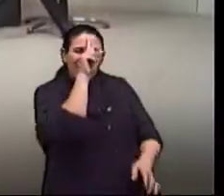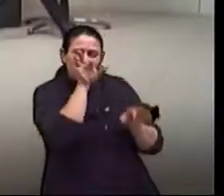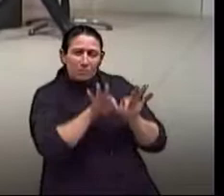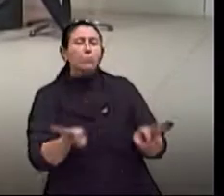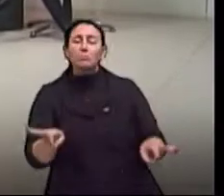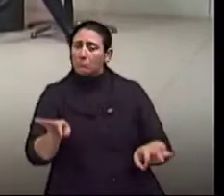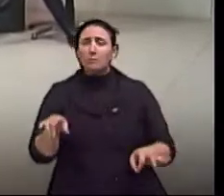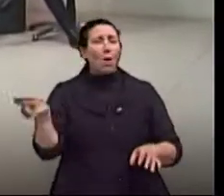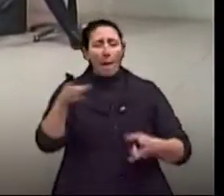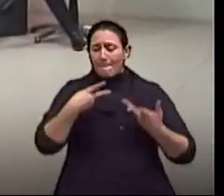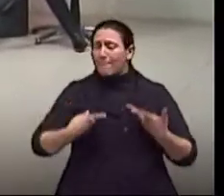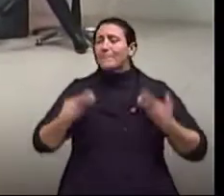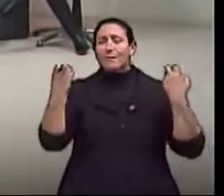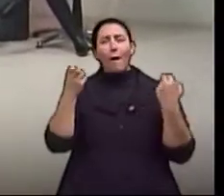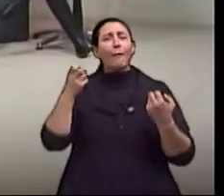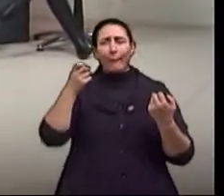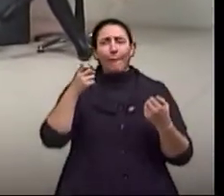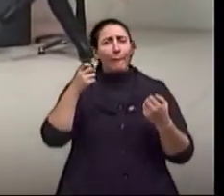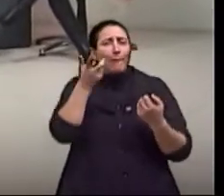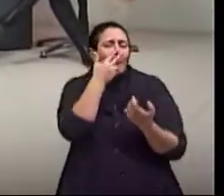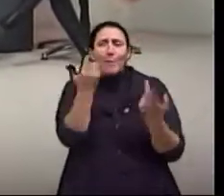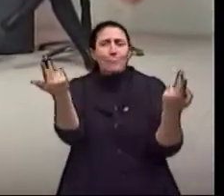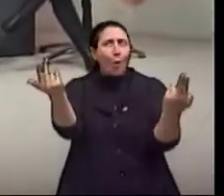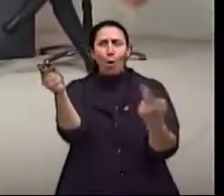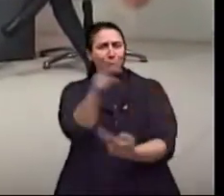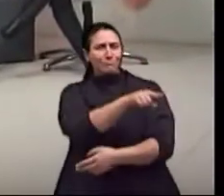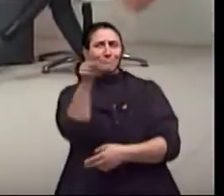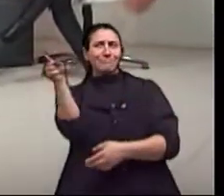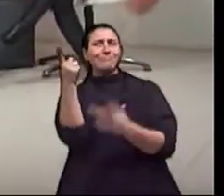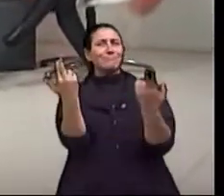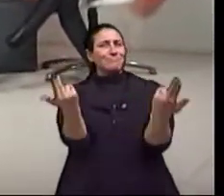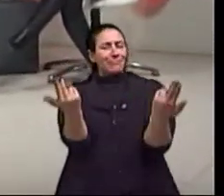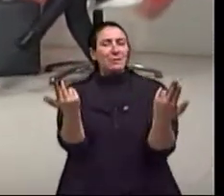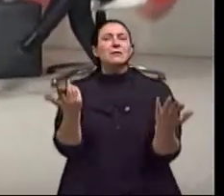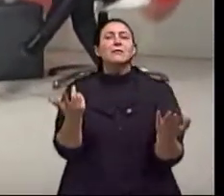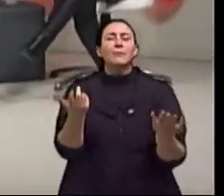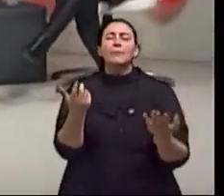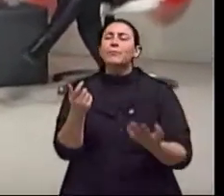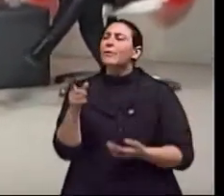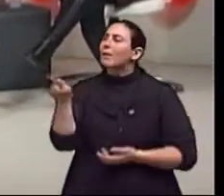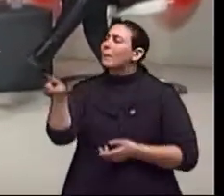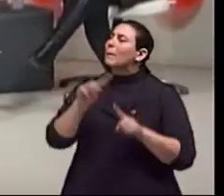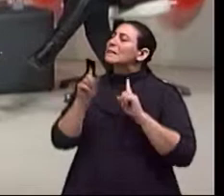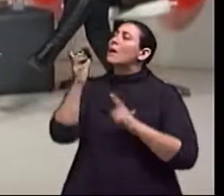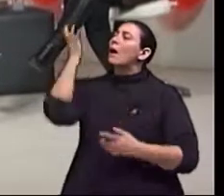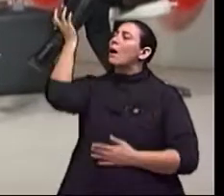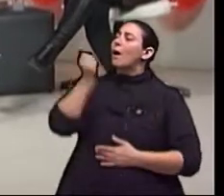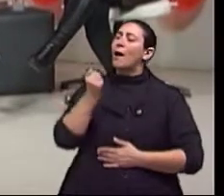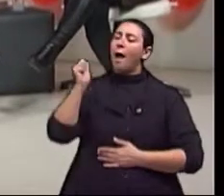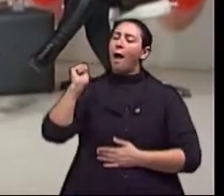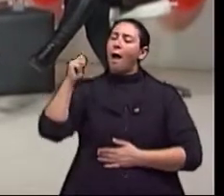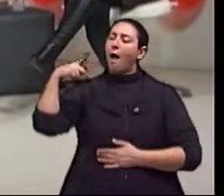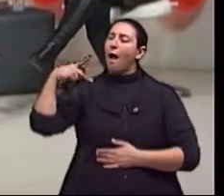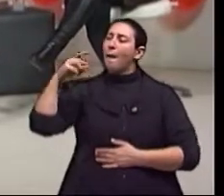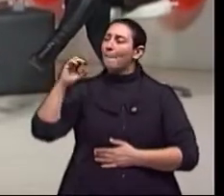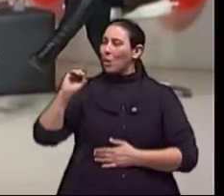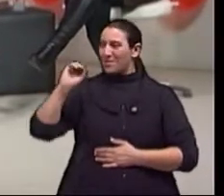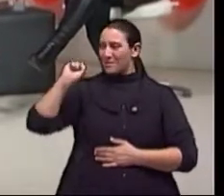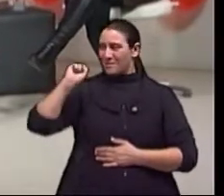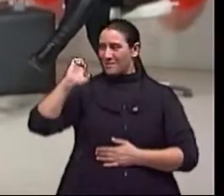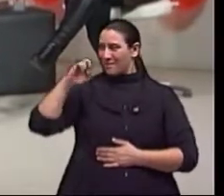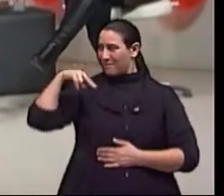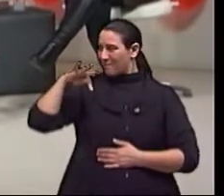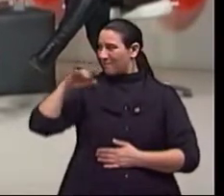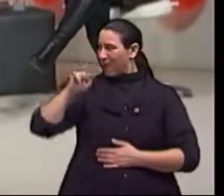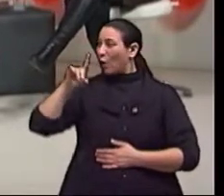envelhecimento. E a aposentadoria, aquele fato muito mais marcante para o homem, já a gente vendo tudo o que a